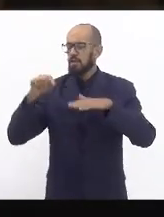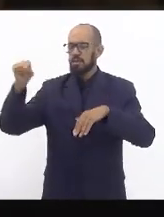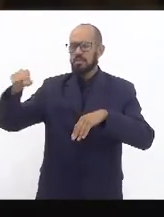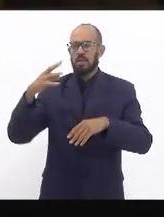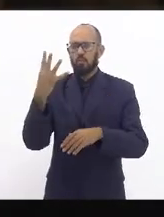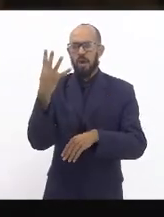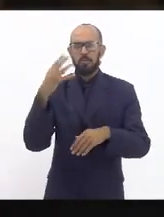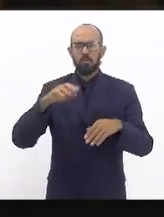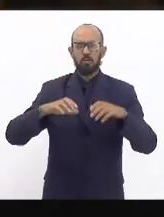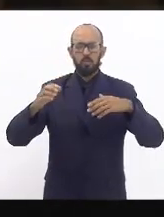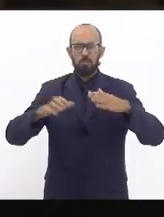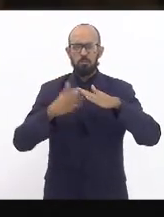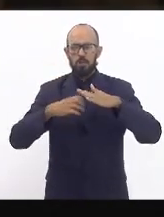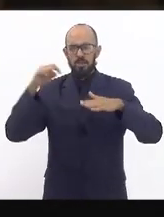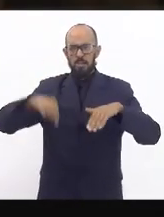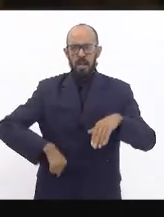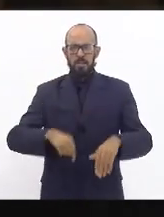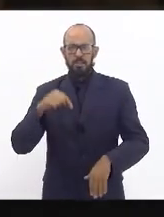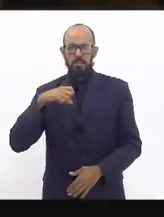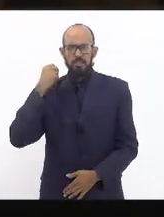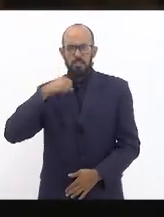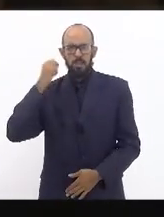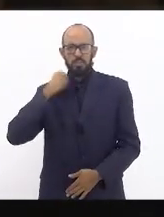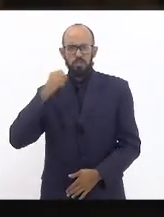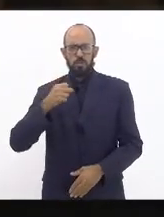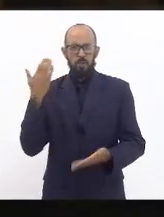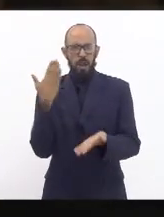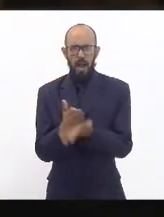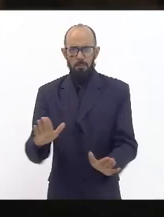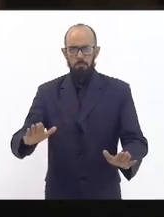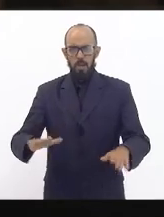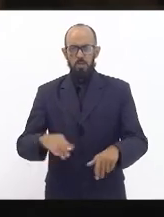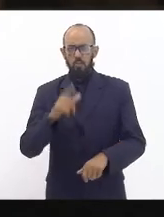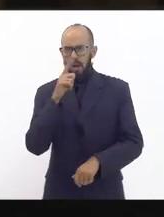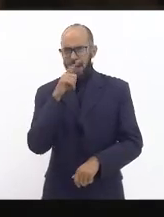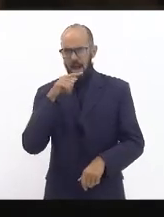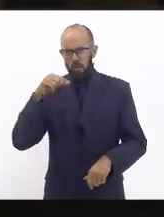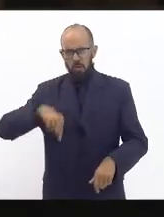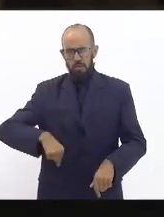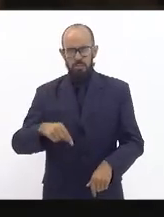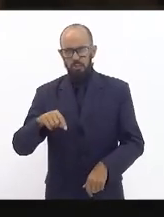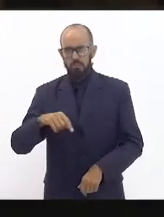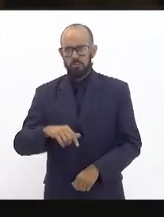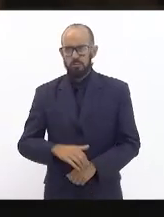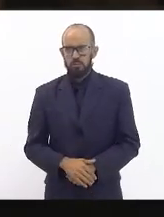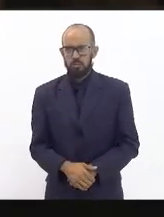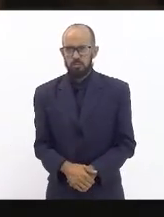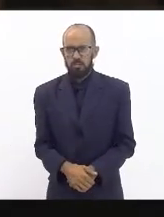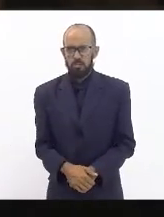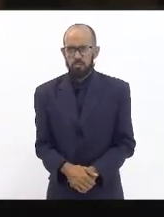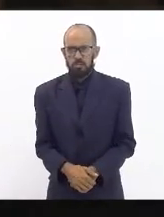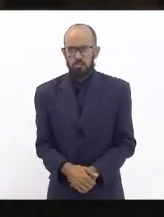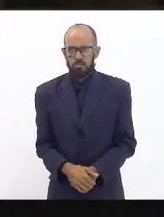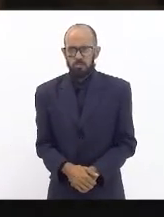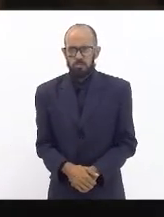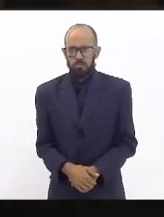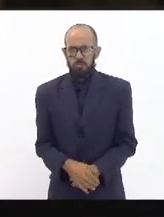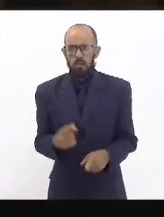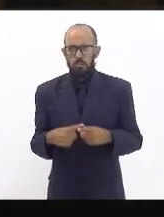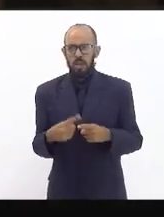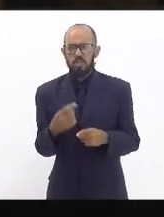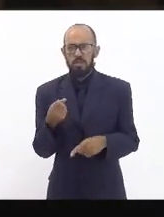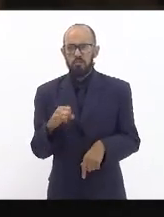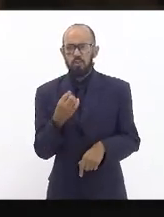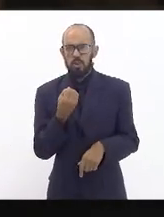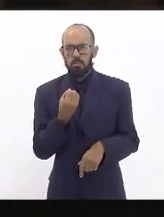quatro termelétricas aqui na Baía de Sepitiba acabando com os peiros d'água aqui da região isso é eu não quero porque se fosse bom estava